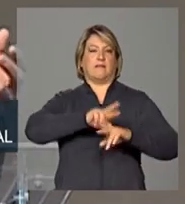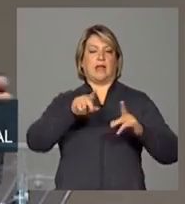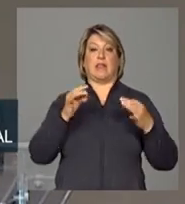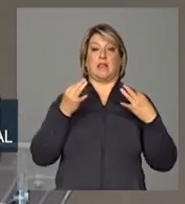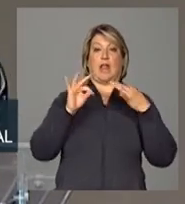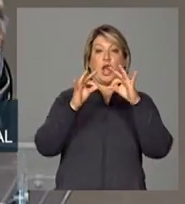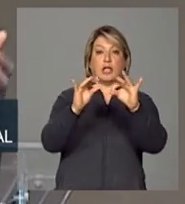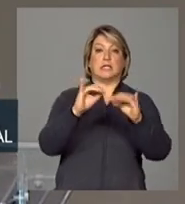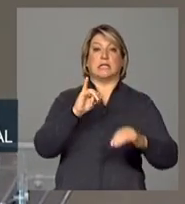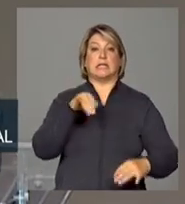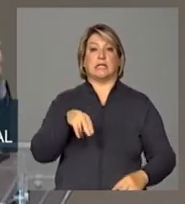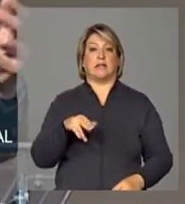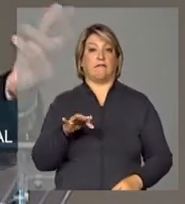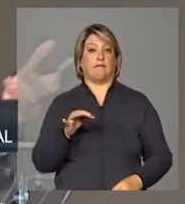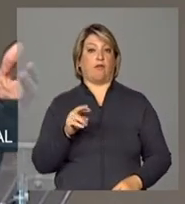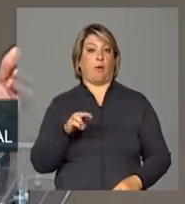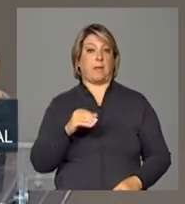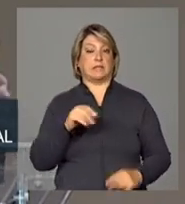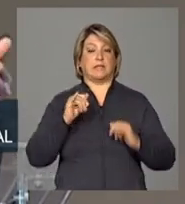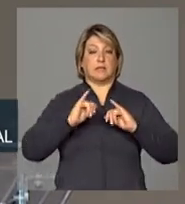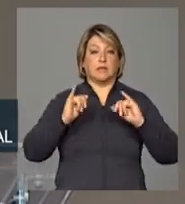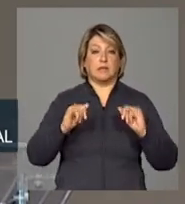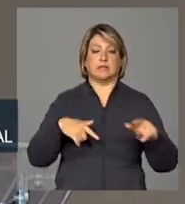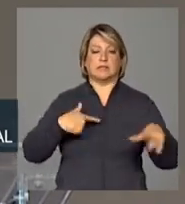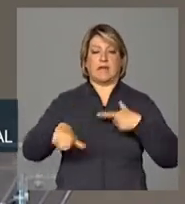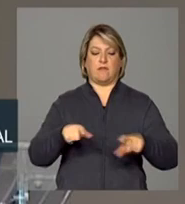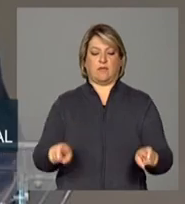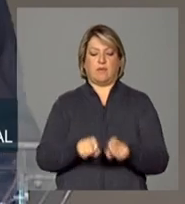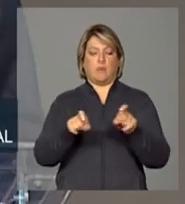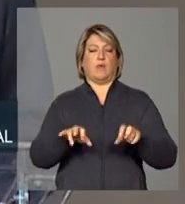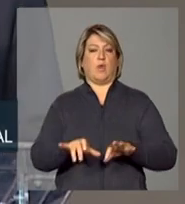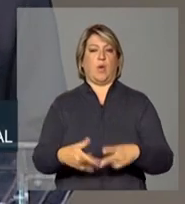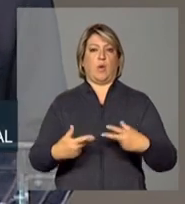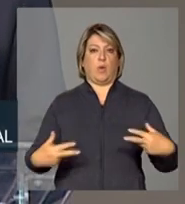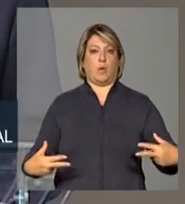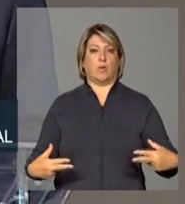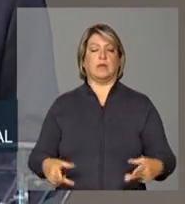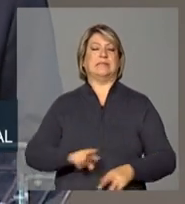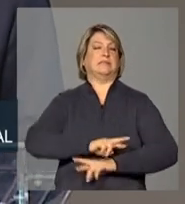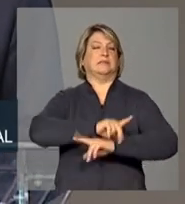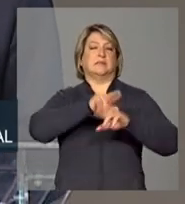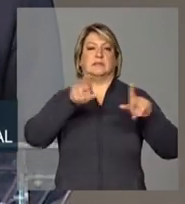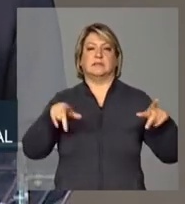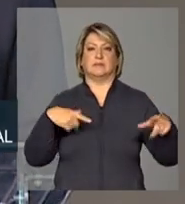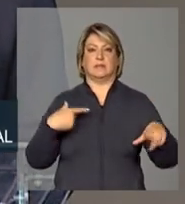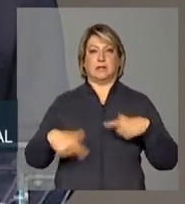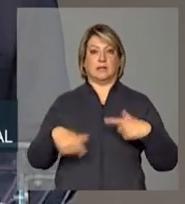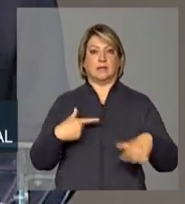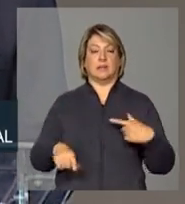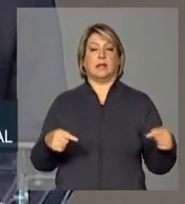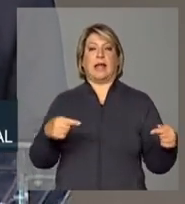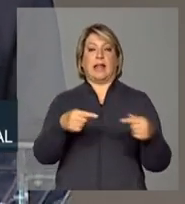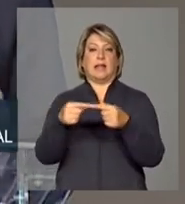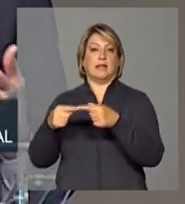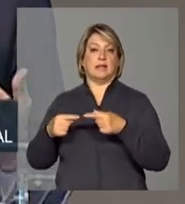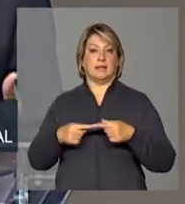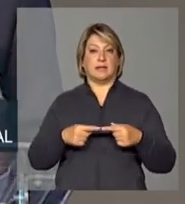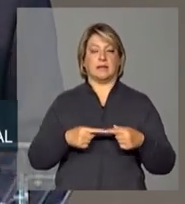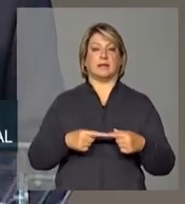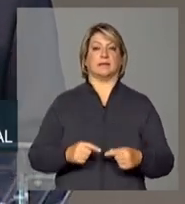informação e de serviços e softwares o complexo de atividades ligadas a